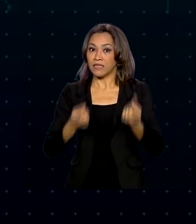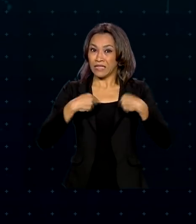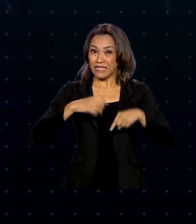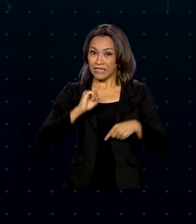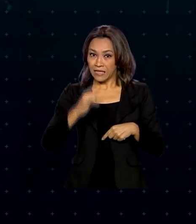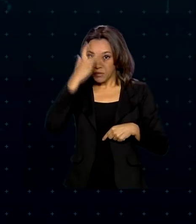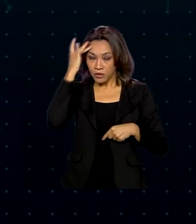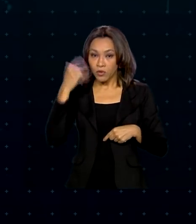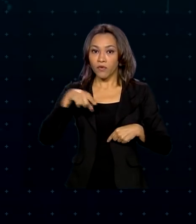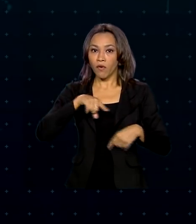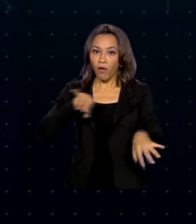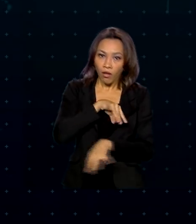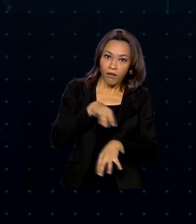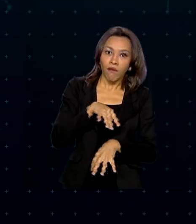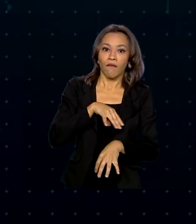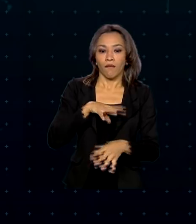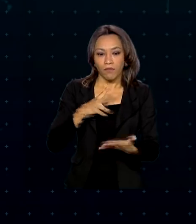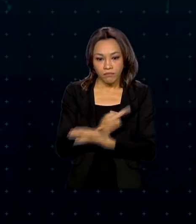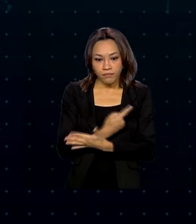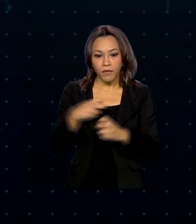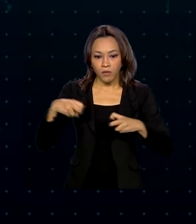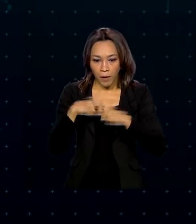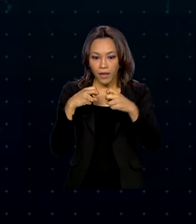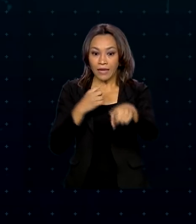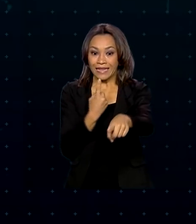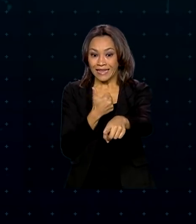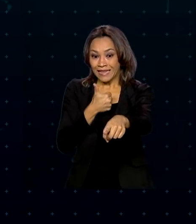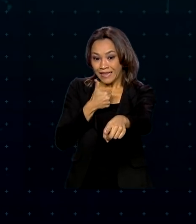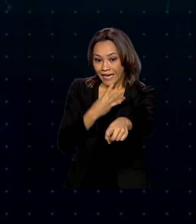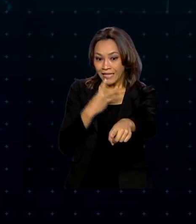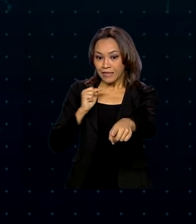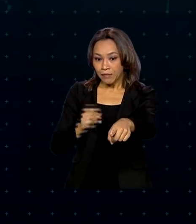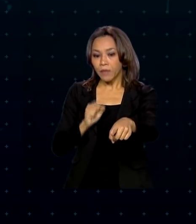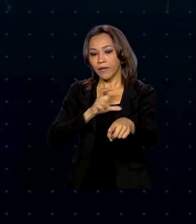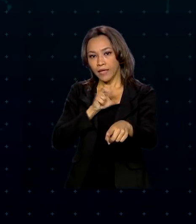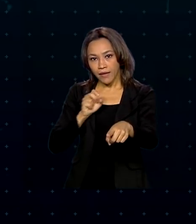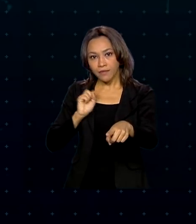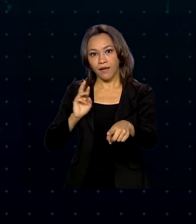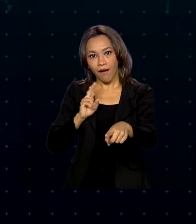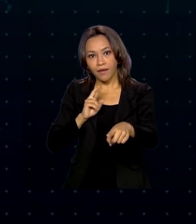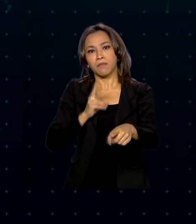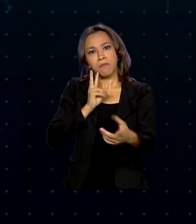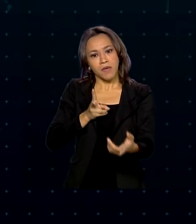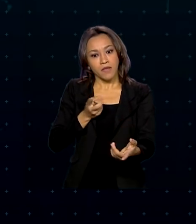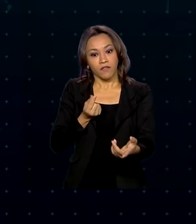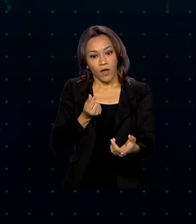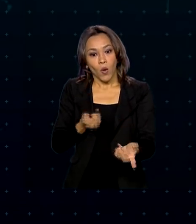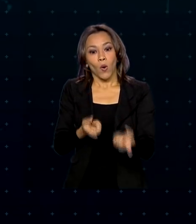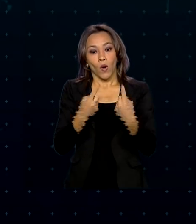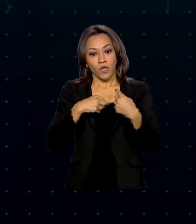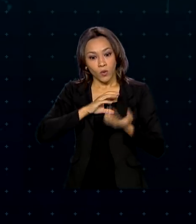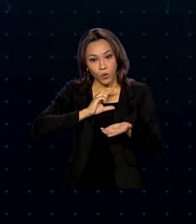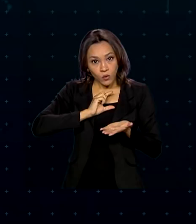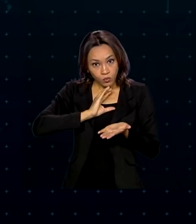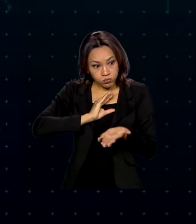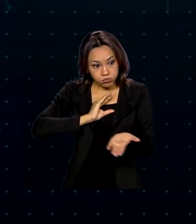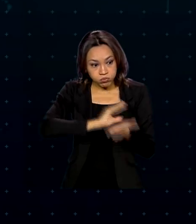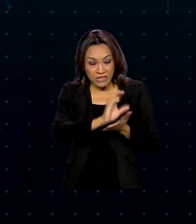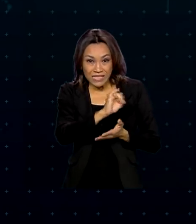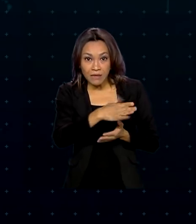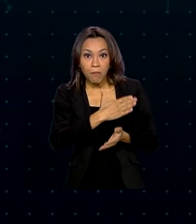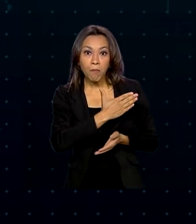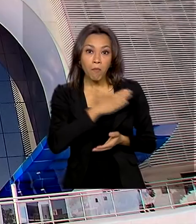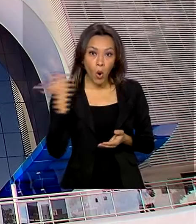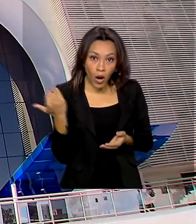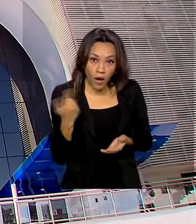permanente, chega a R$ 13.500. Esse mesmo valor é repassado em caso